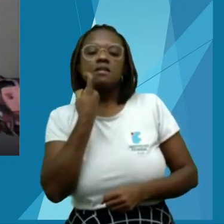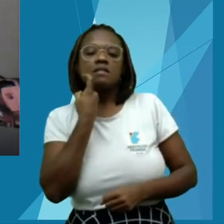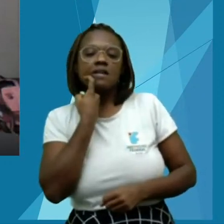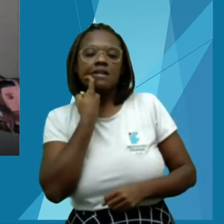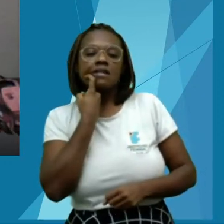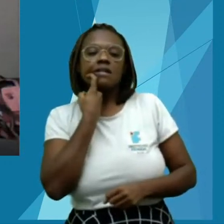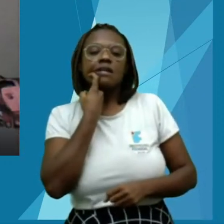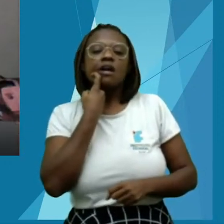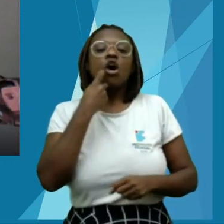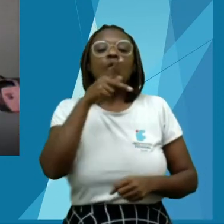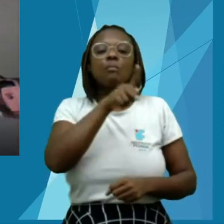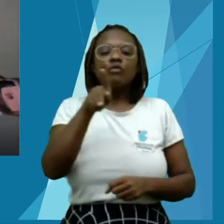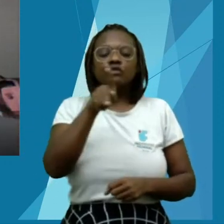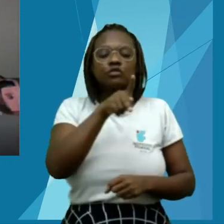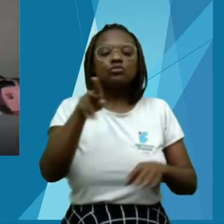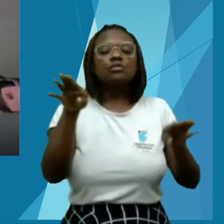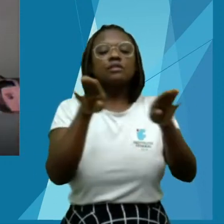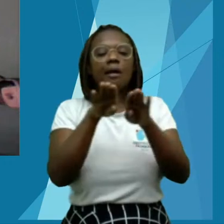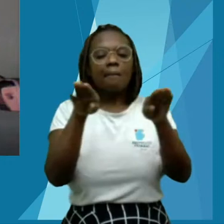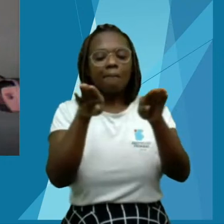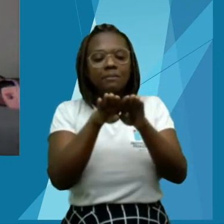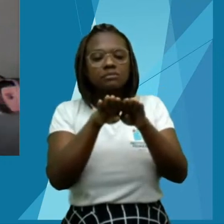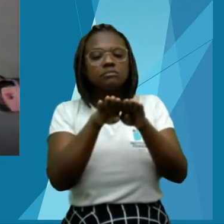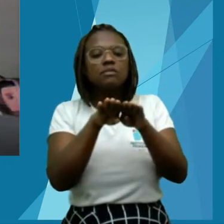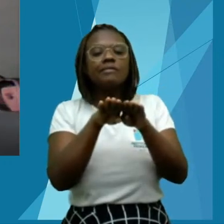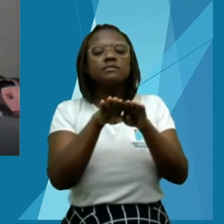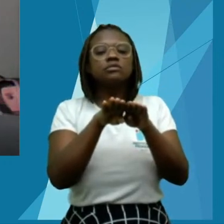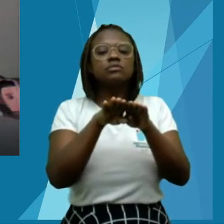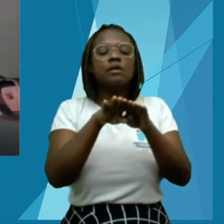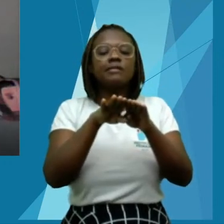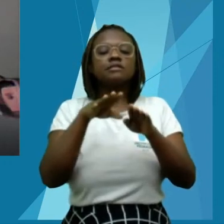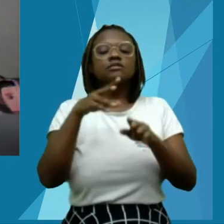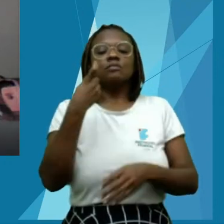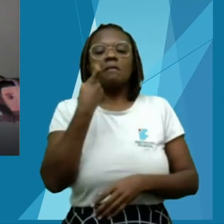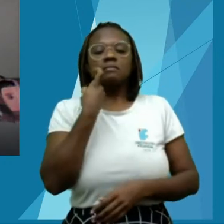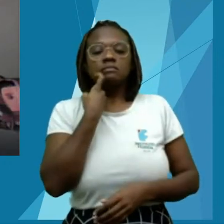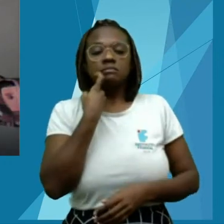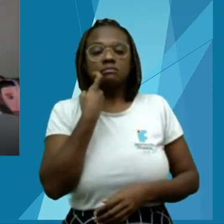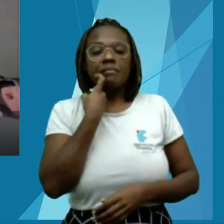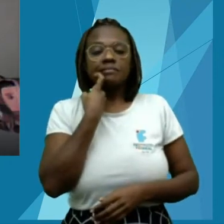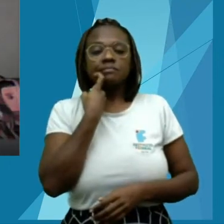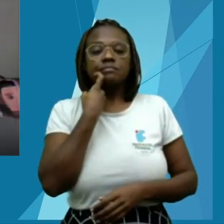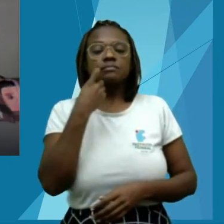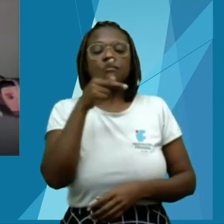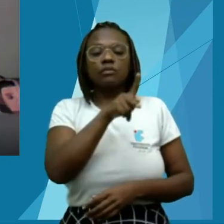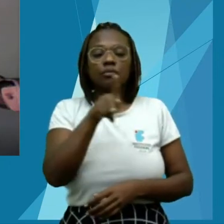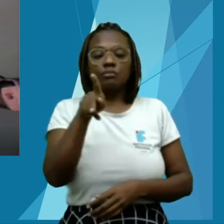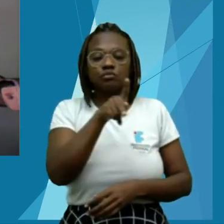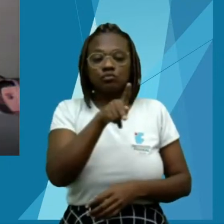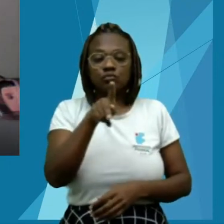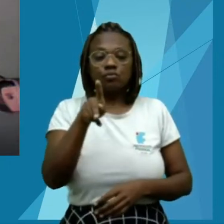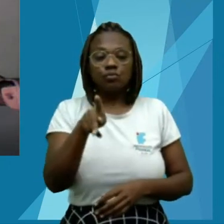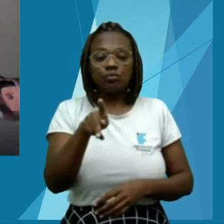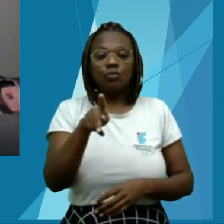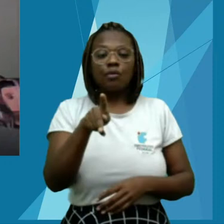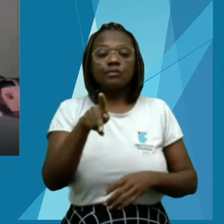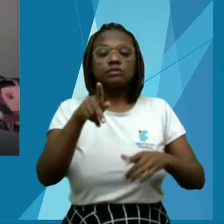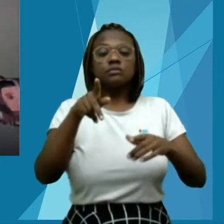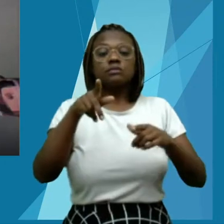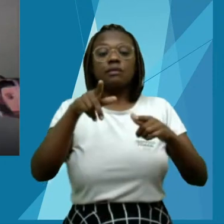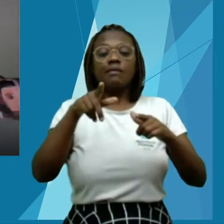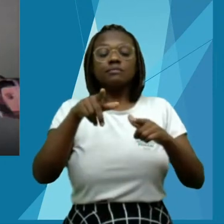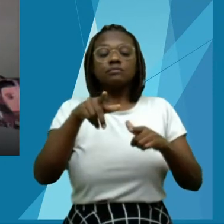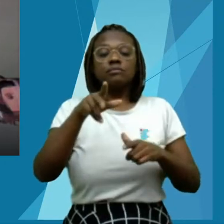pesca e bacharel em engenharia de pesca. Docente nos cursos técnicos em recursos